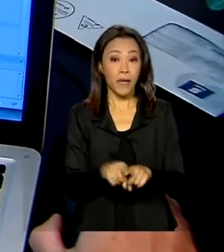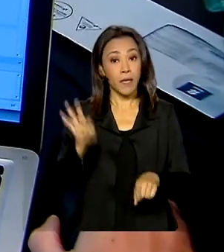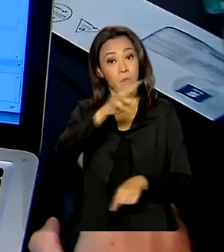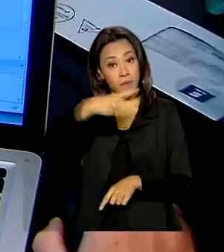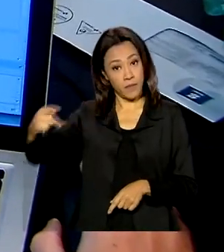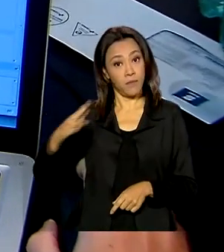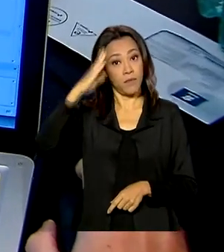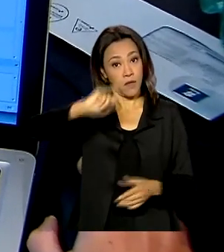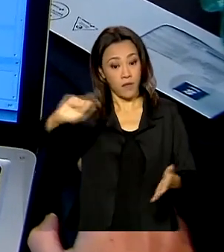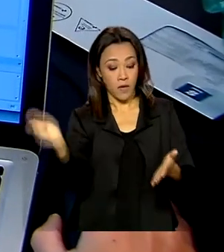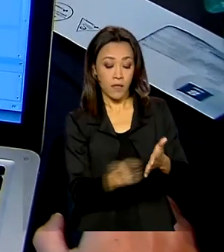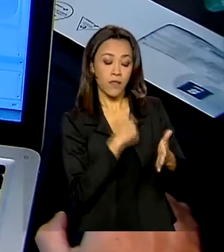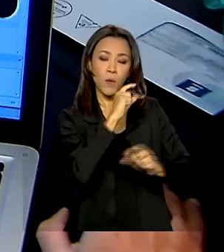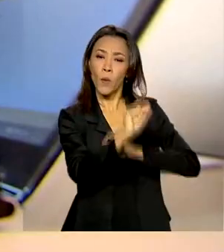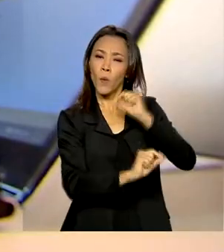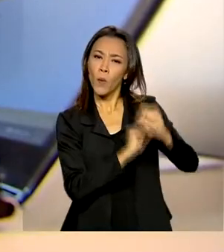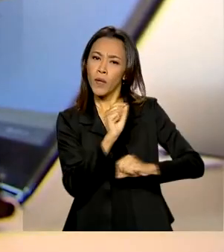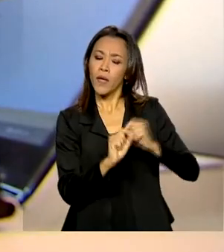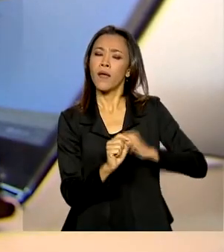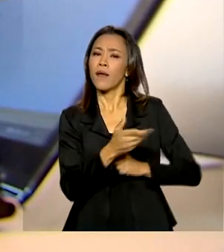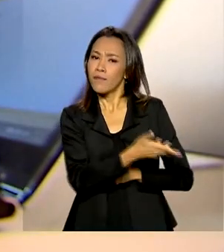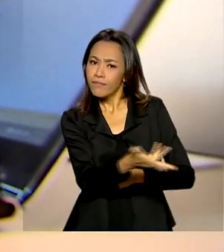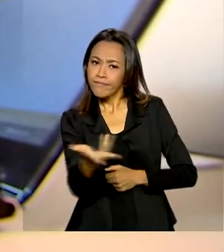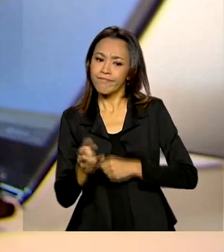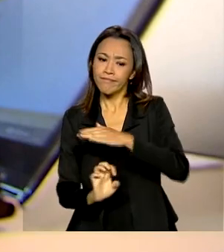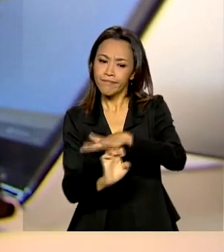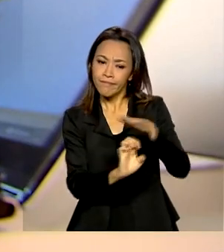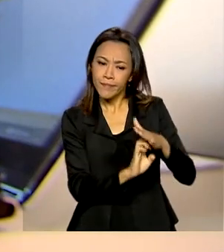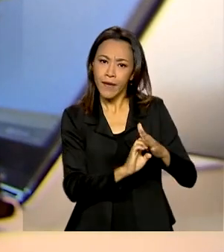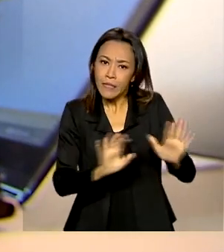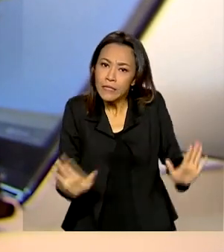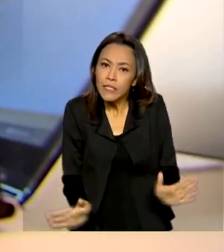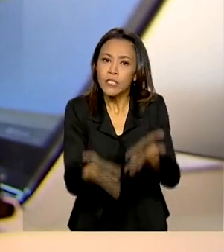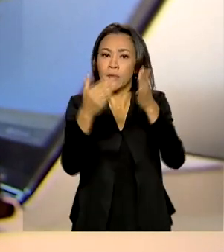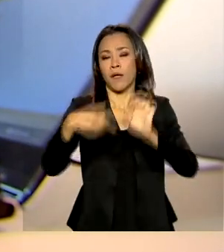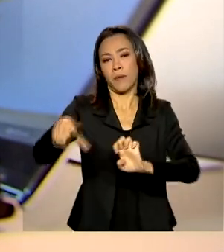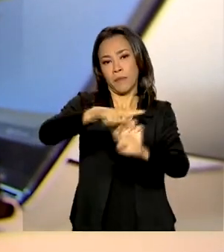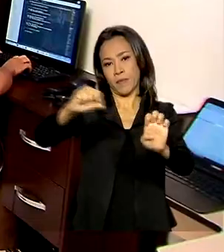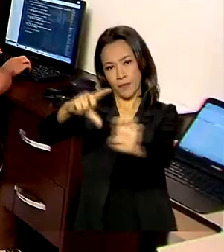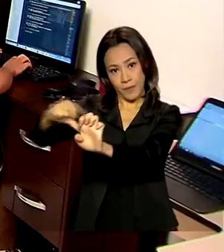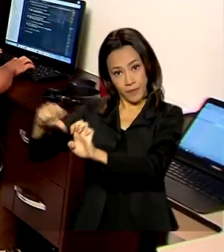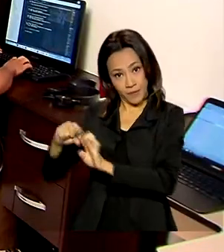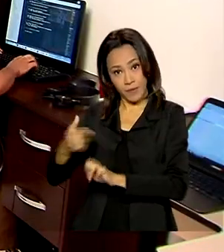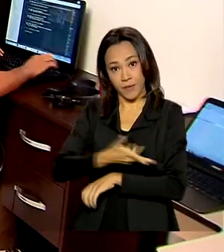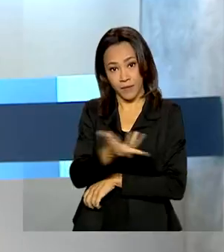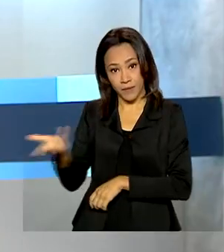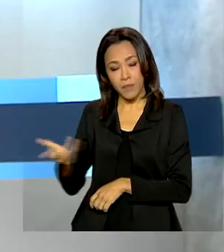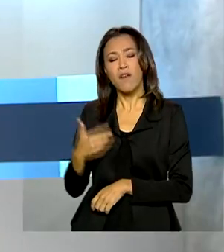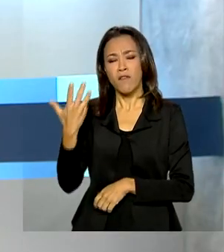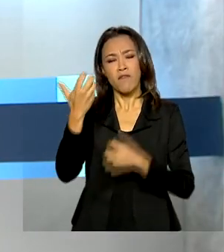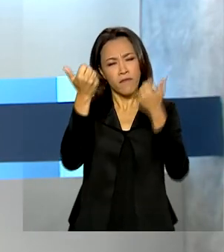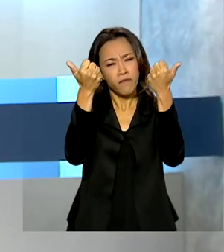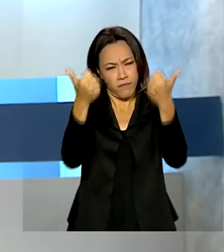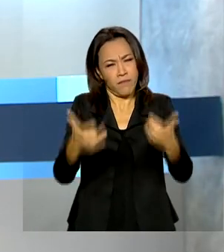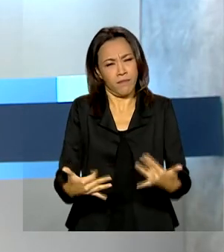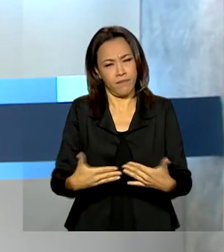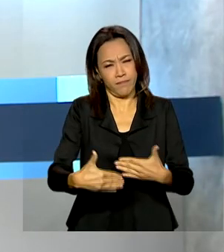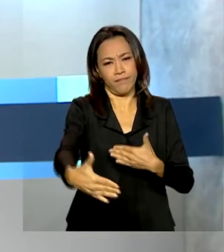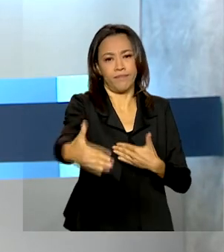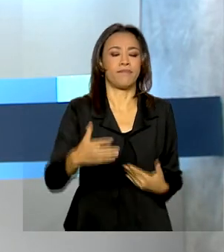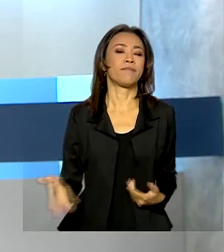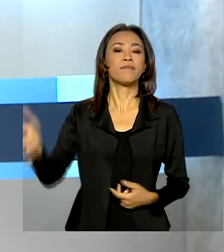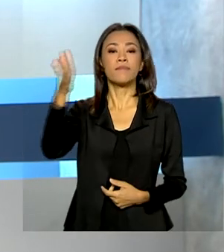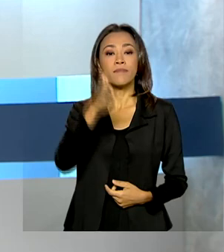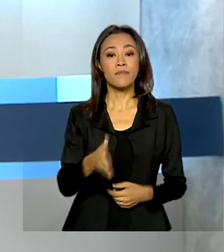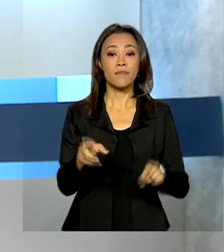o marco legal das startups que vai facilitar o empreendedorismo e atrair investidores. Nós vamos explicar como para você. E